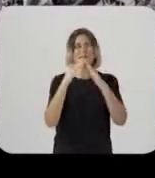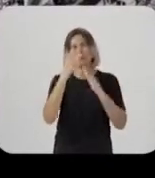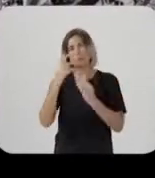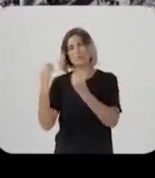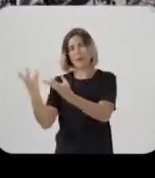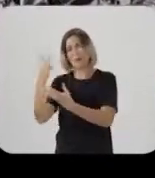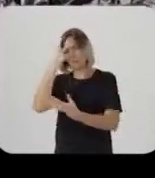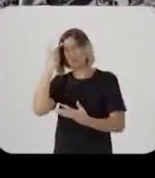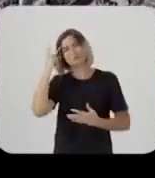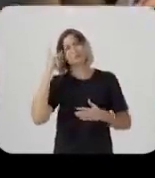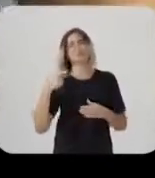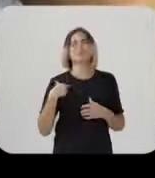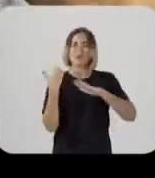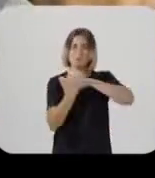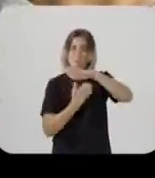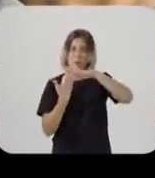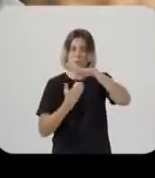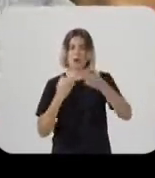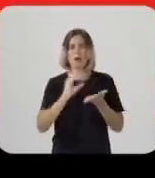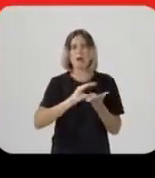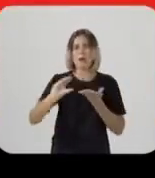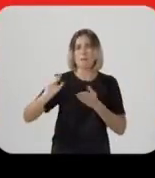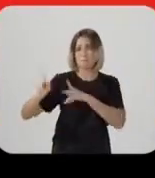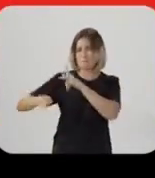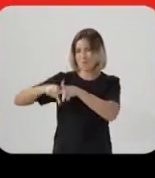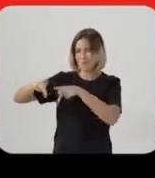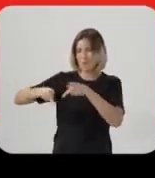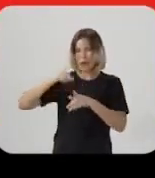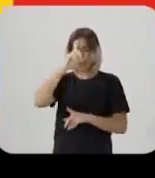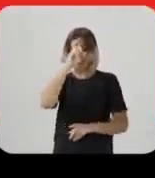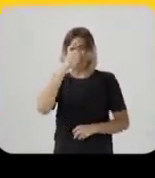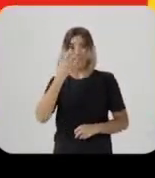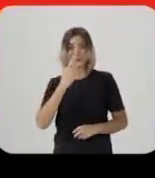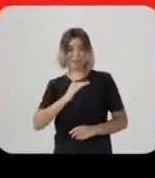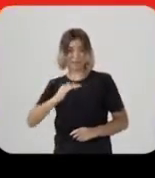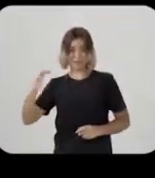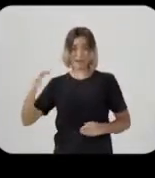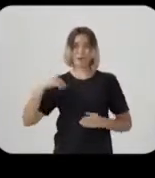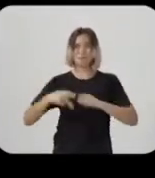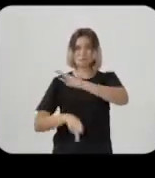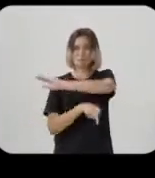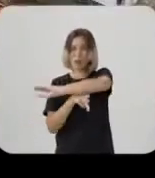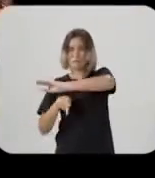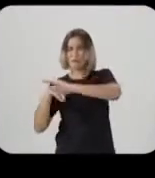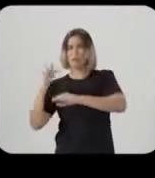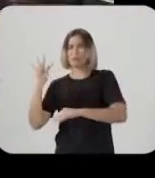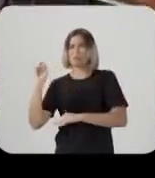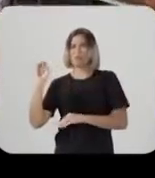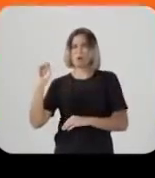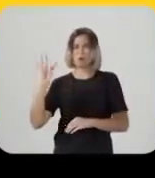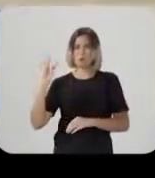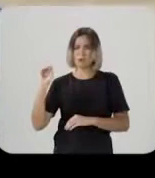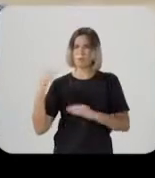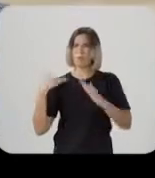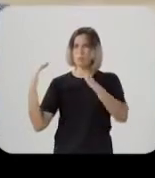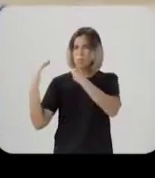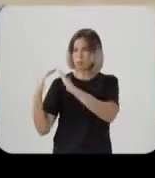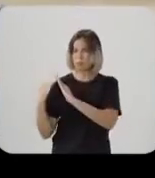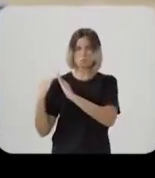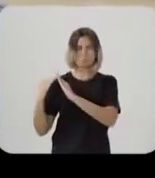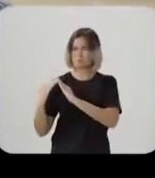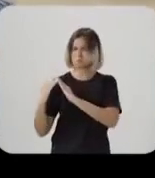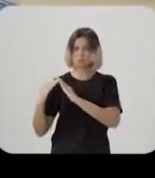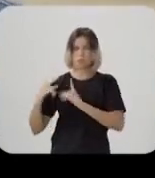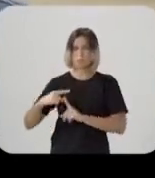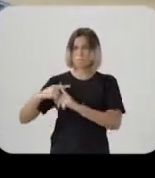uma casa própria a uma pessoa. para entender o crédito popular, hospital da criança com paz no Totó. Os pais aqui onde a gente